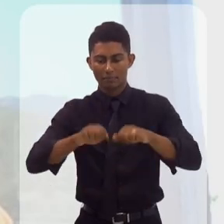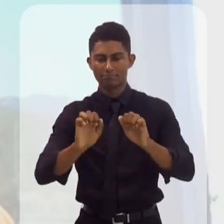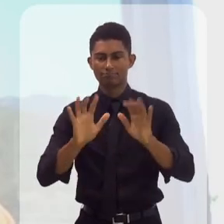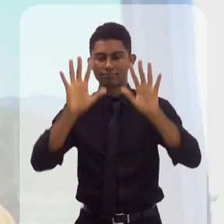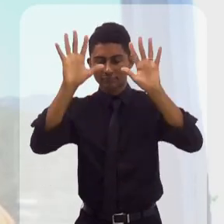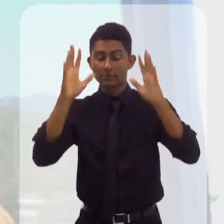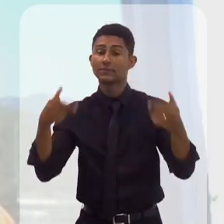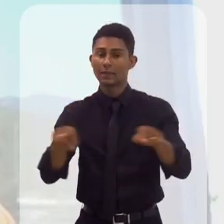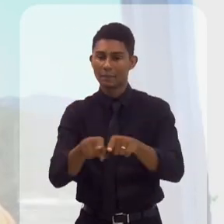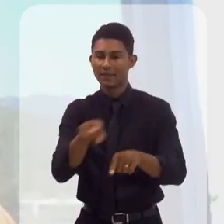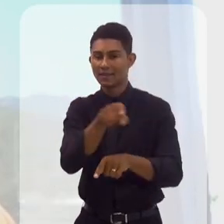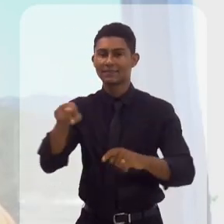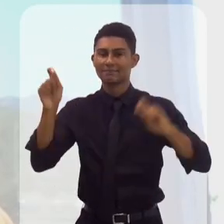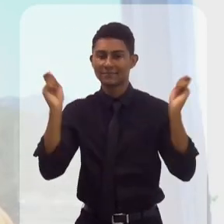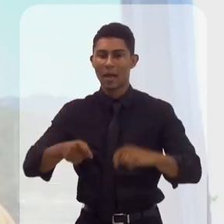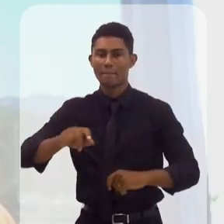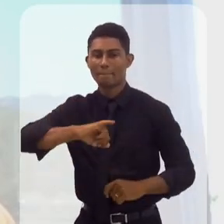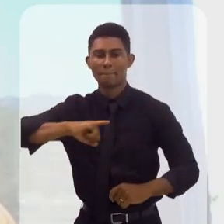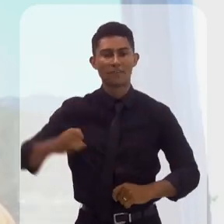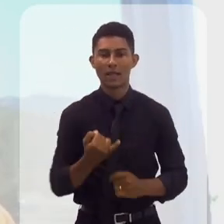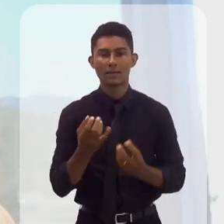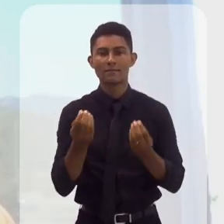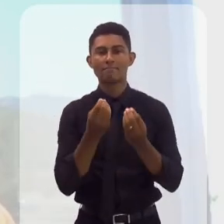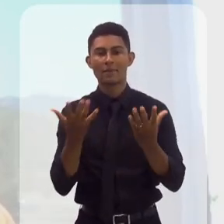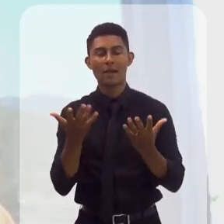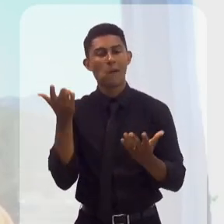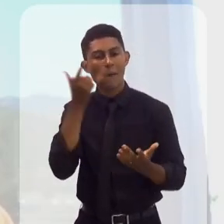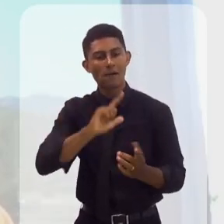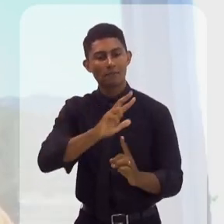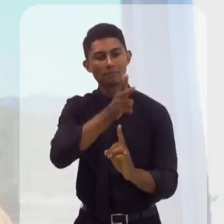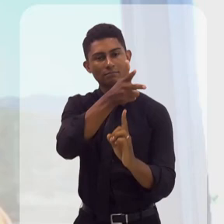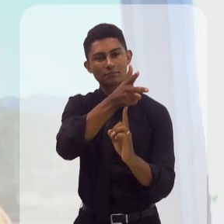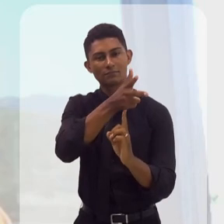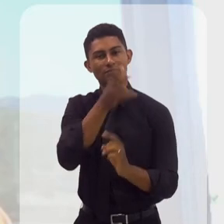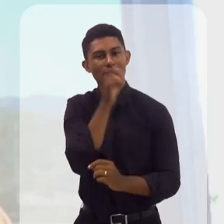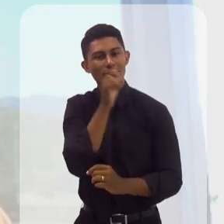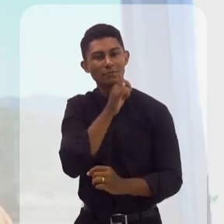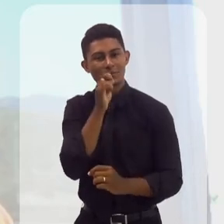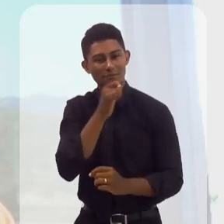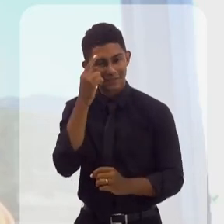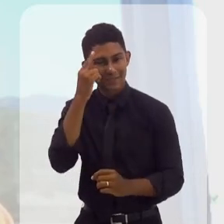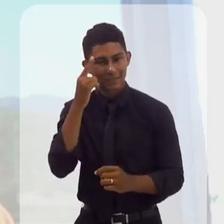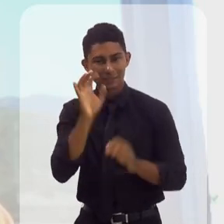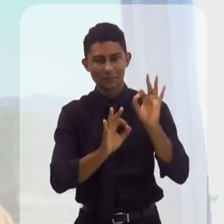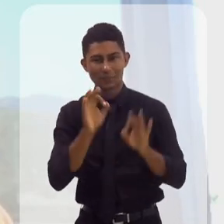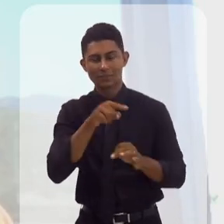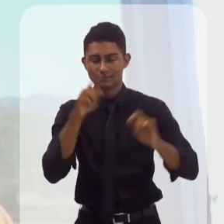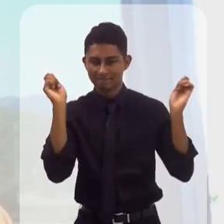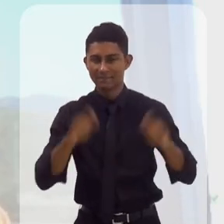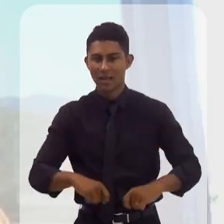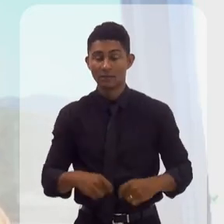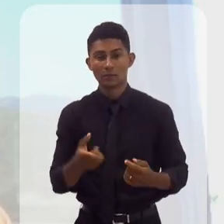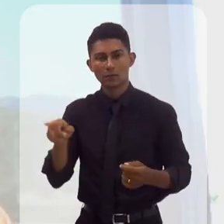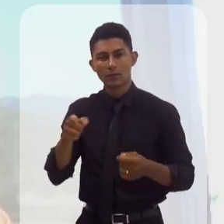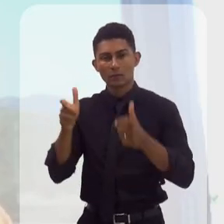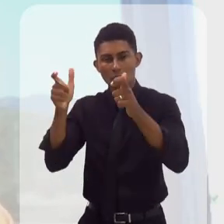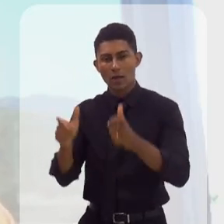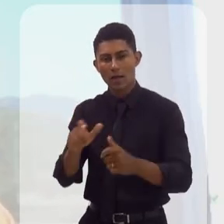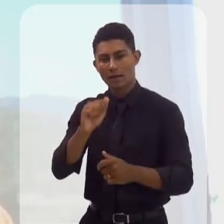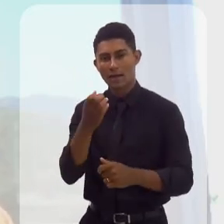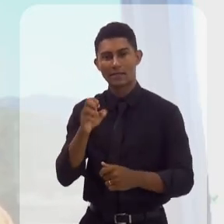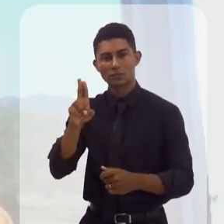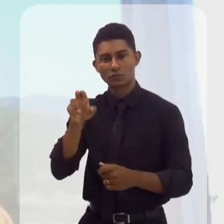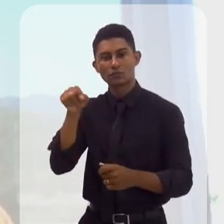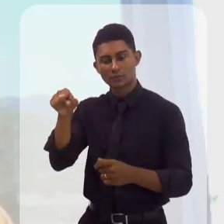mesmos necessários para desenvolver esse tipo de projeto. Então, sem dúvida nenhuma, o Porto do Açú tem as suas